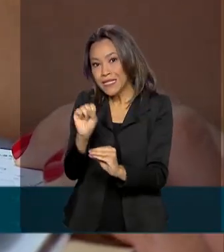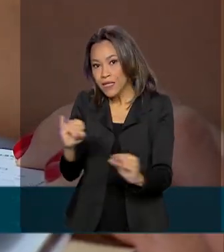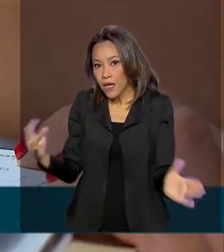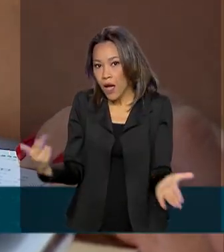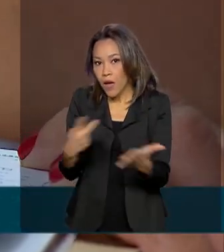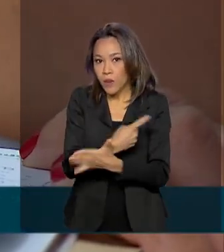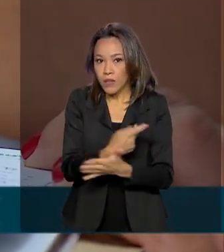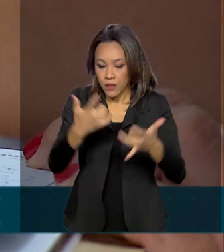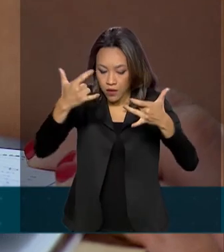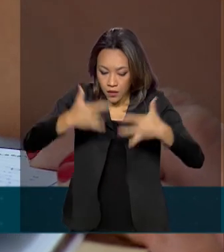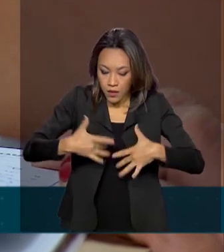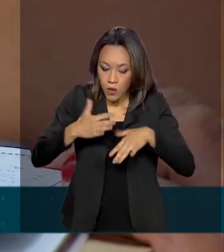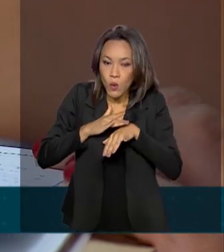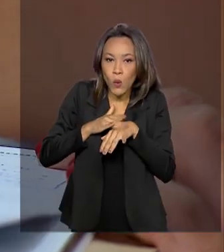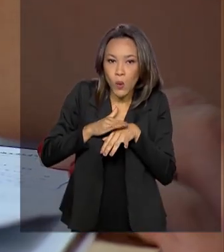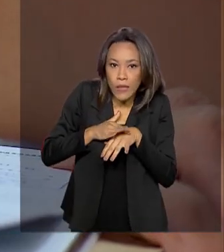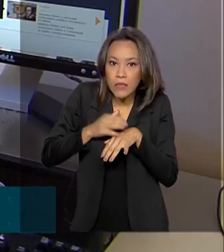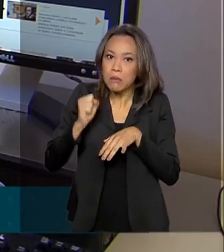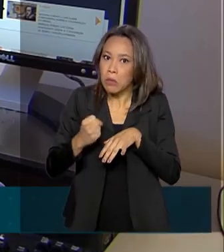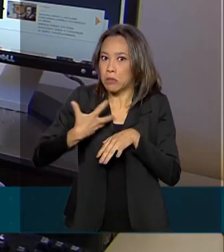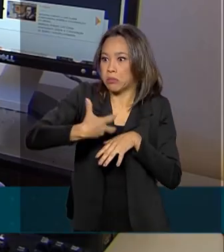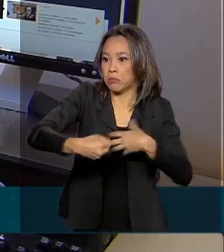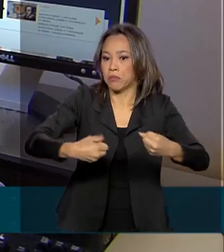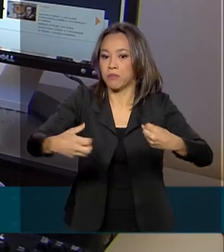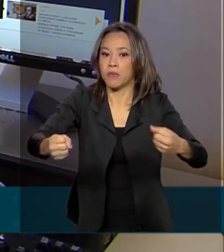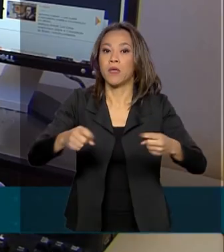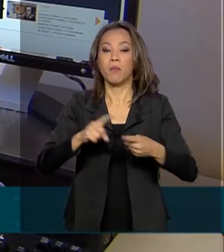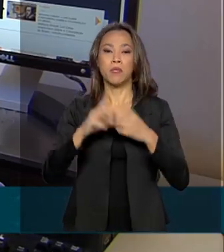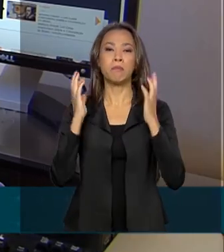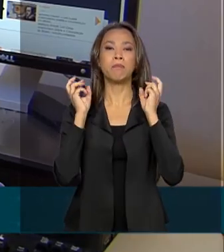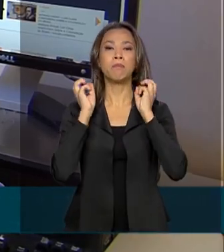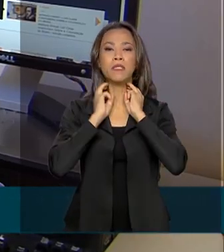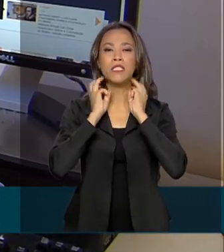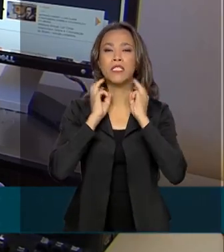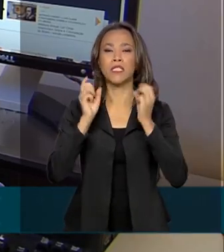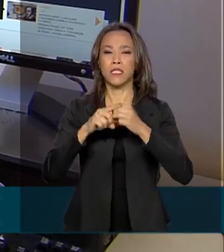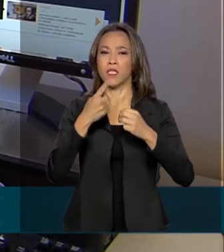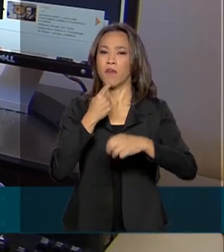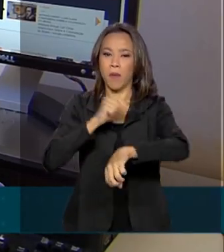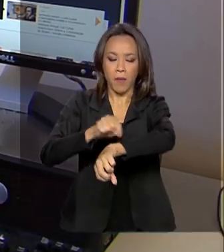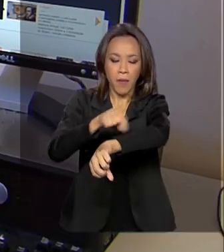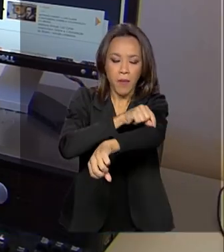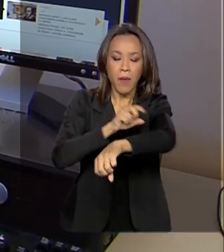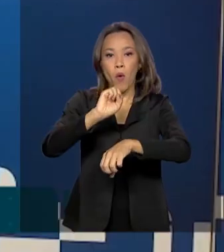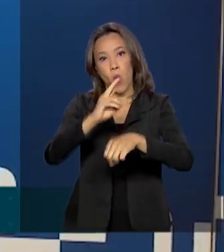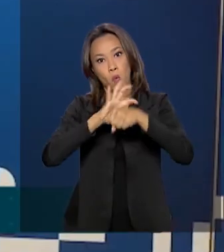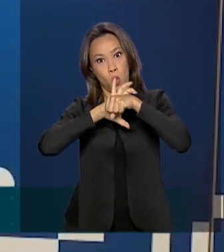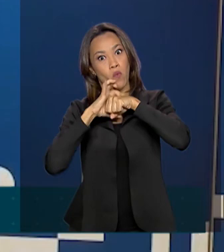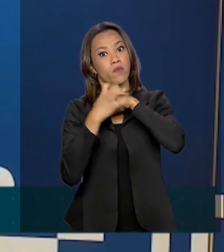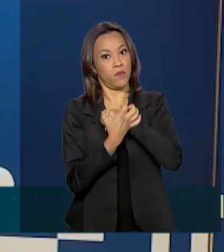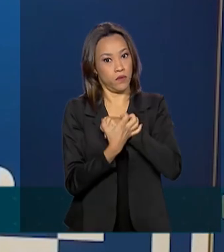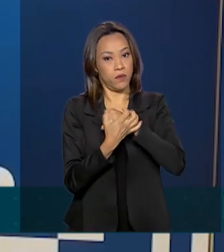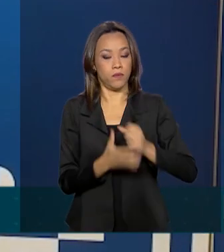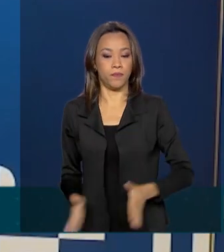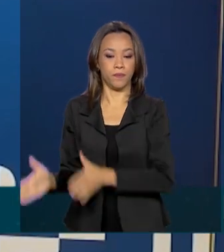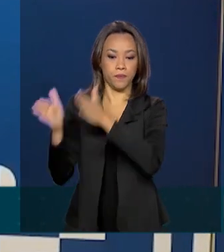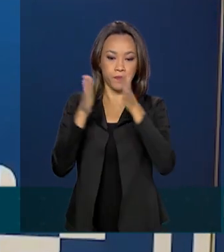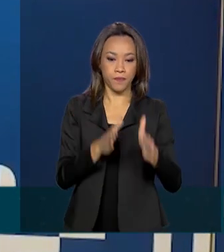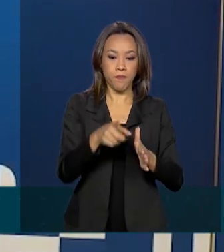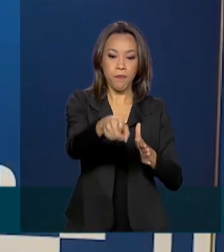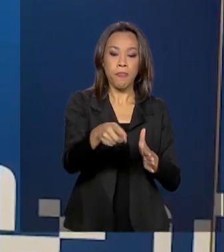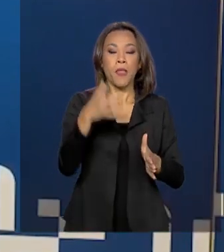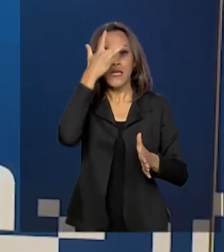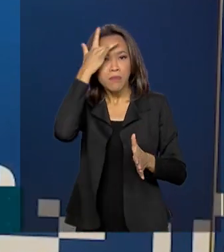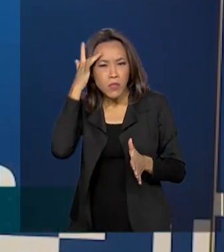tenham alguma doença contagiosa, como meningite, sarampo ou Covid-19. Aqueles participantes